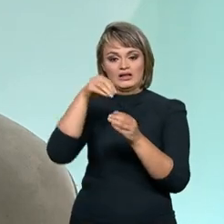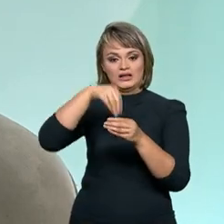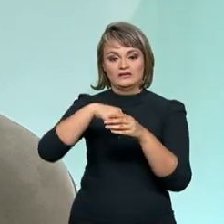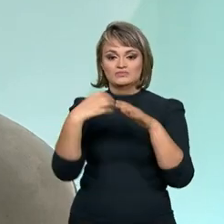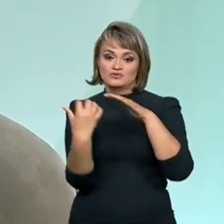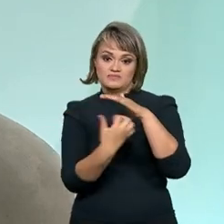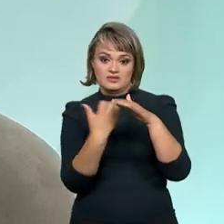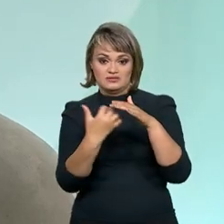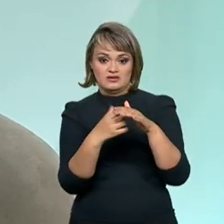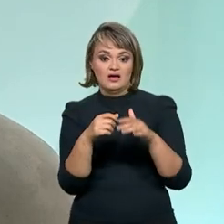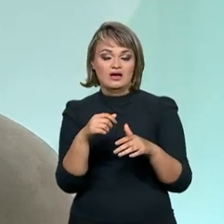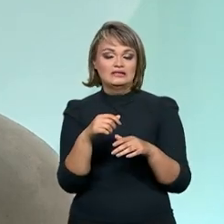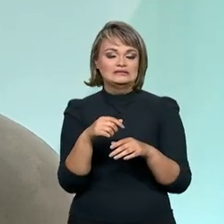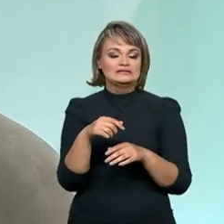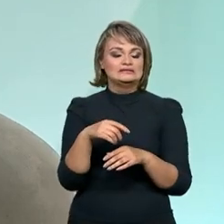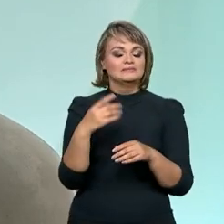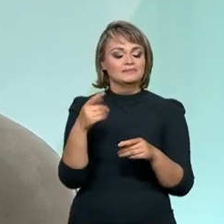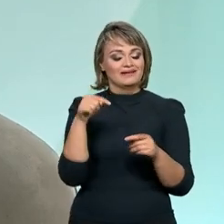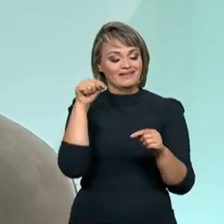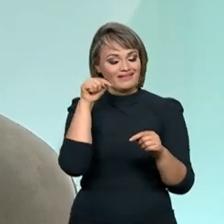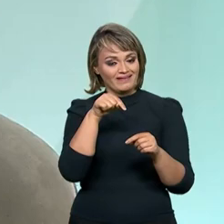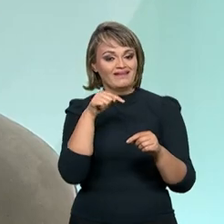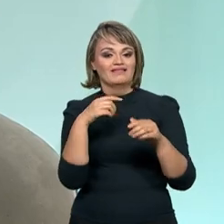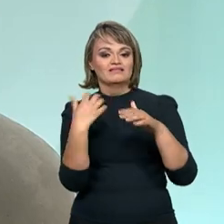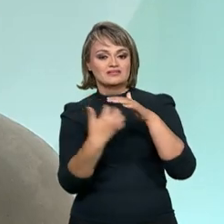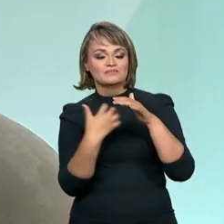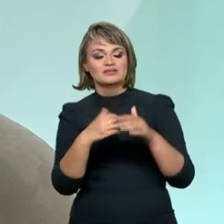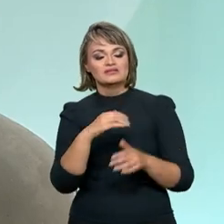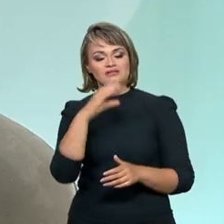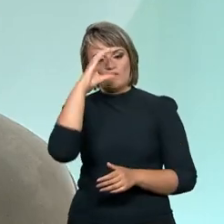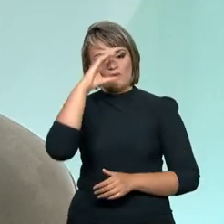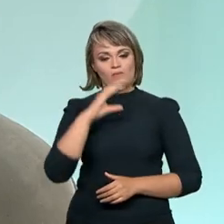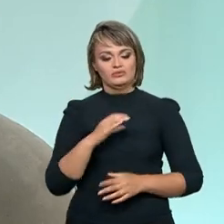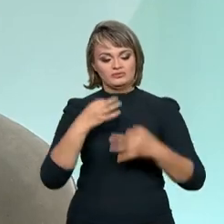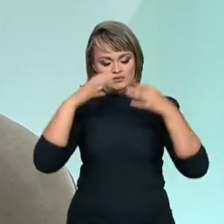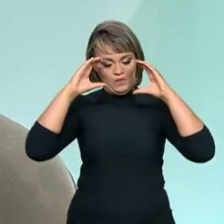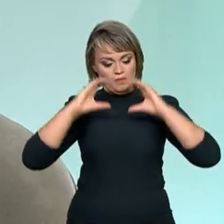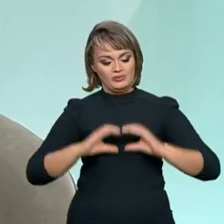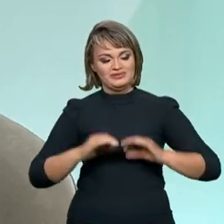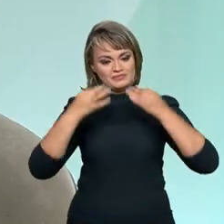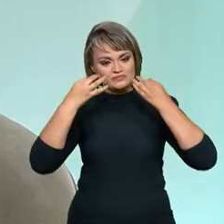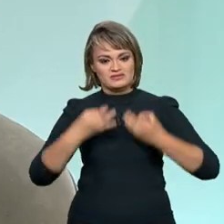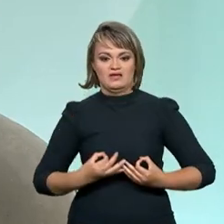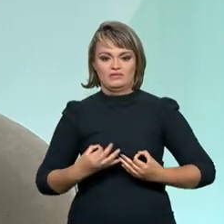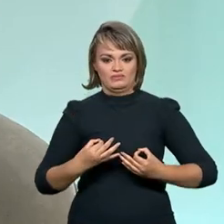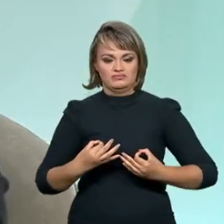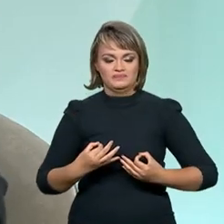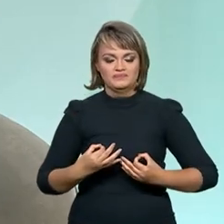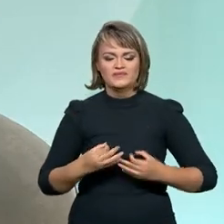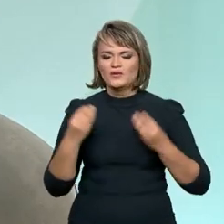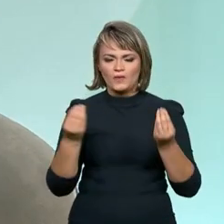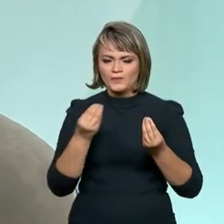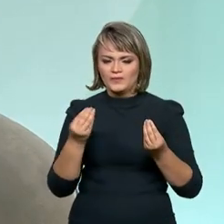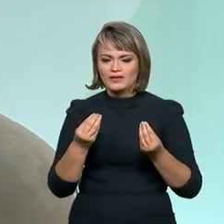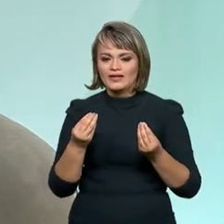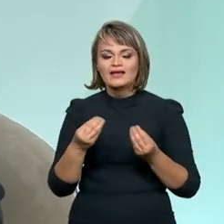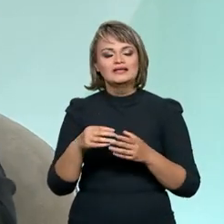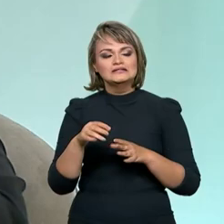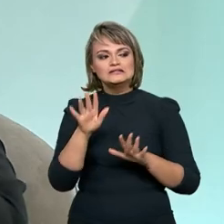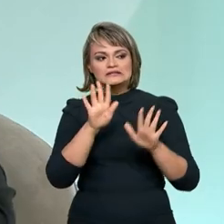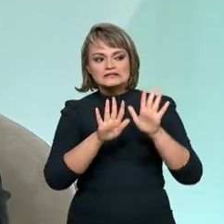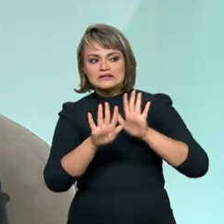conduta responsável dessas empresas, uma conduta empresarial responsável. Como a gente tem feito isso? Trabalhado a prevenção.